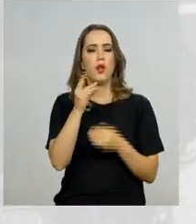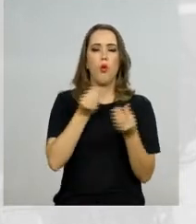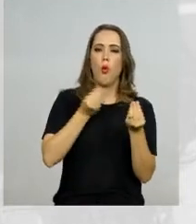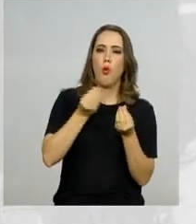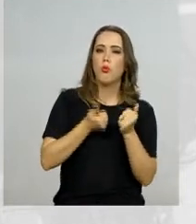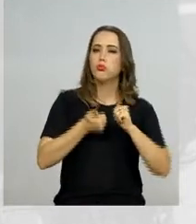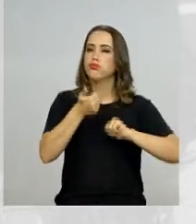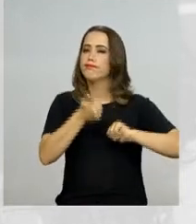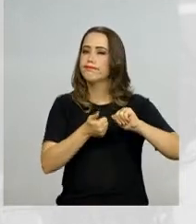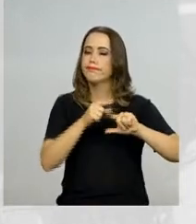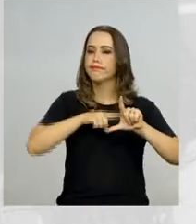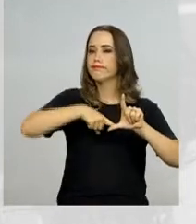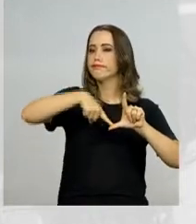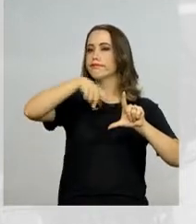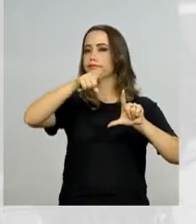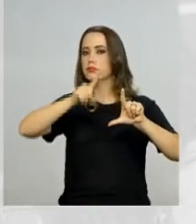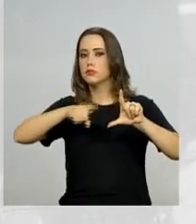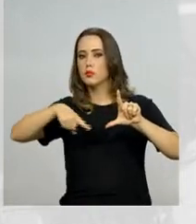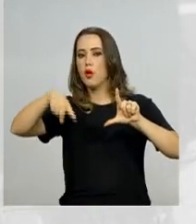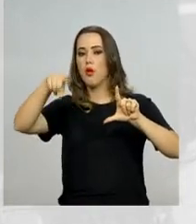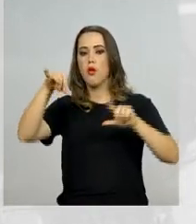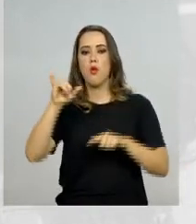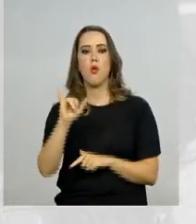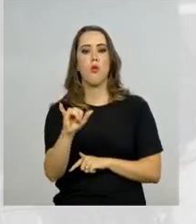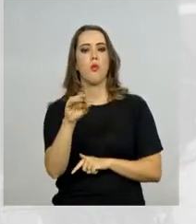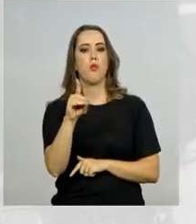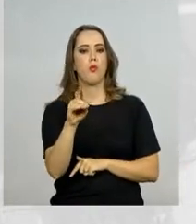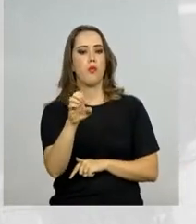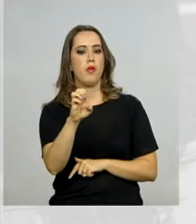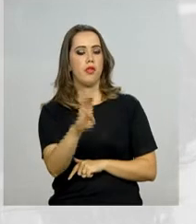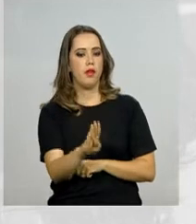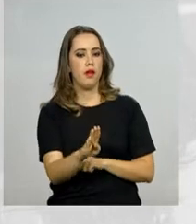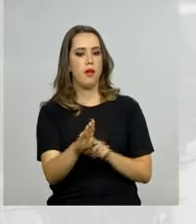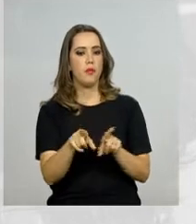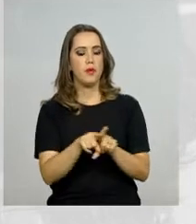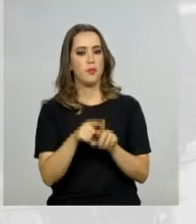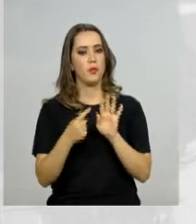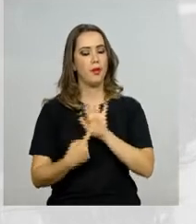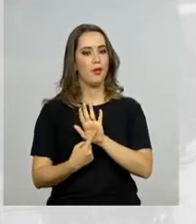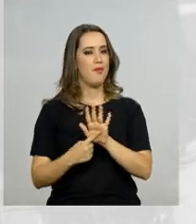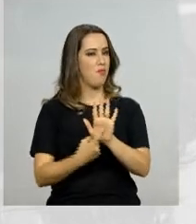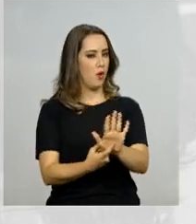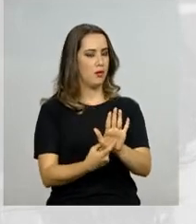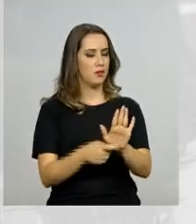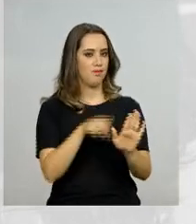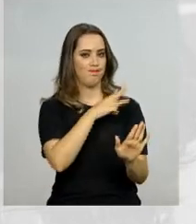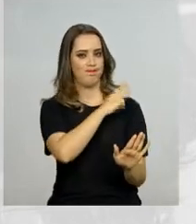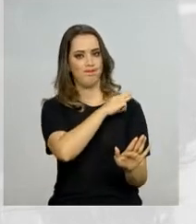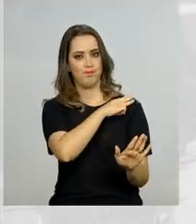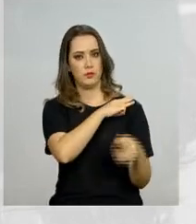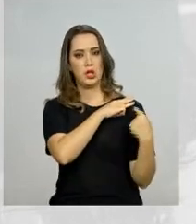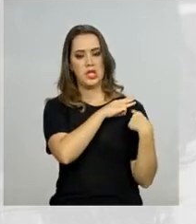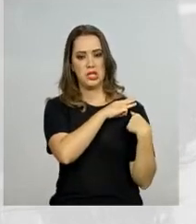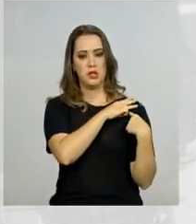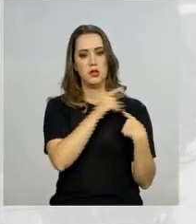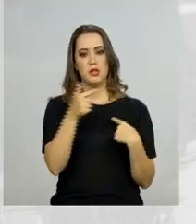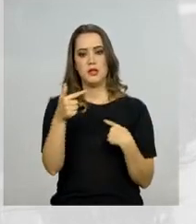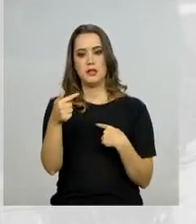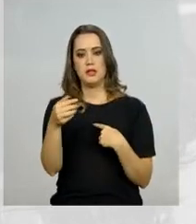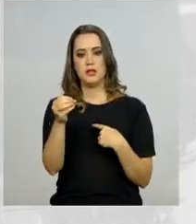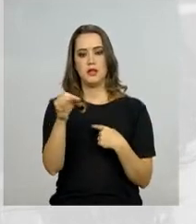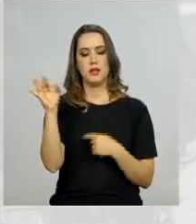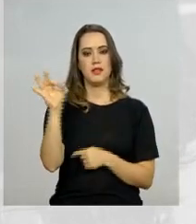da Educação Básica e DEB. Os dados do Saeb 2017 apontam que no ensino médio, 7 em cada 10